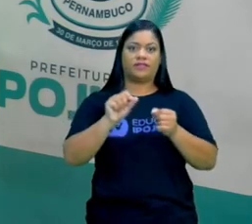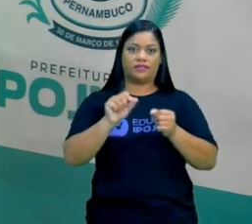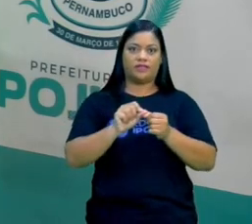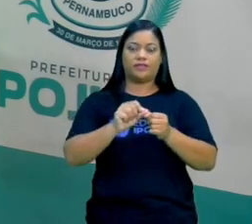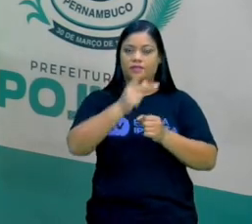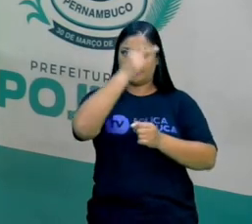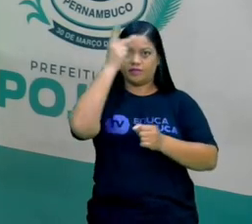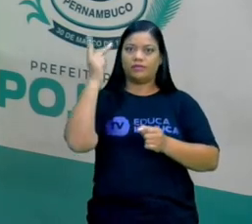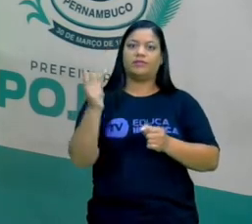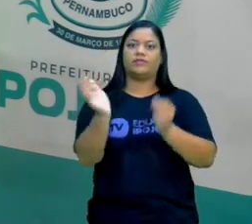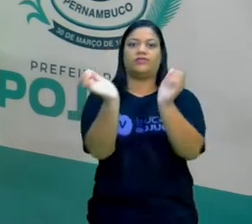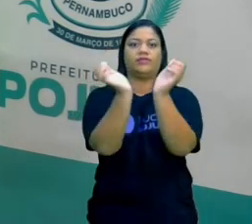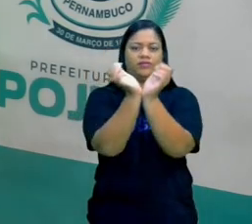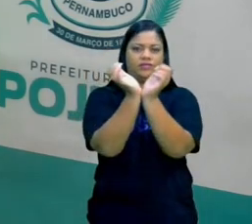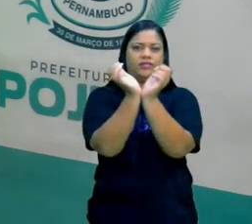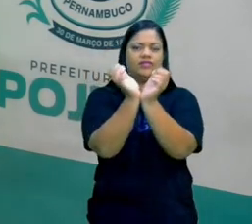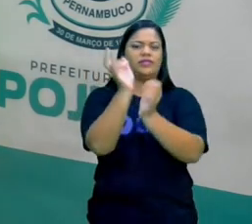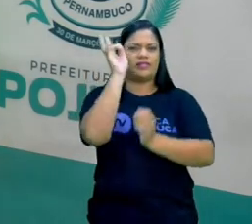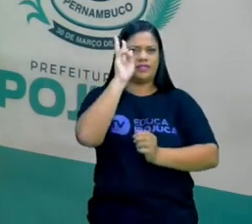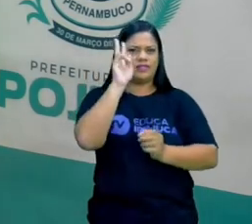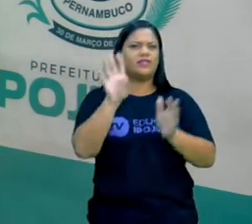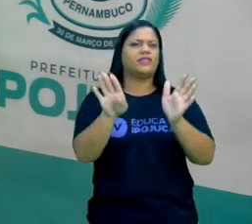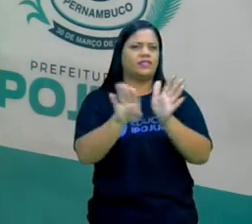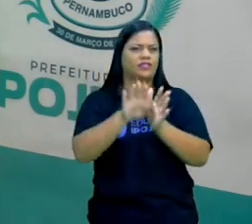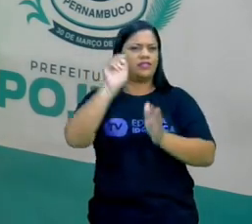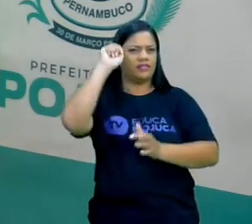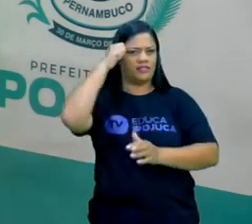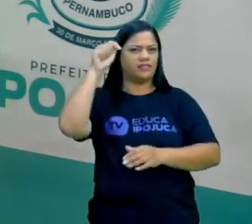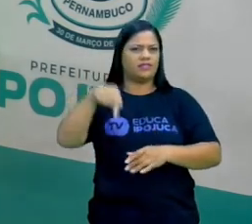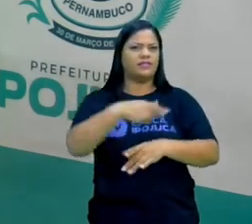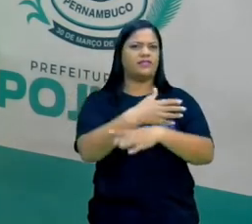pelos escravos. Lembra que aqui chegaram os escravos?